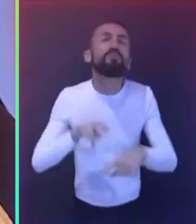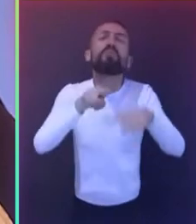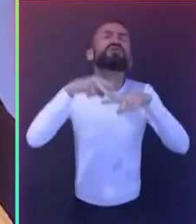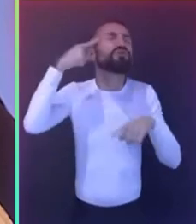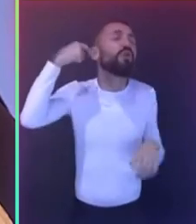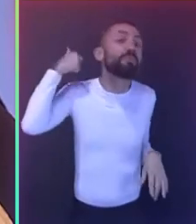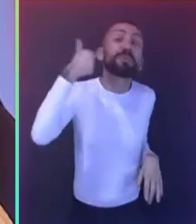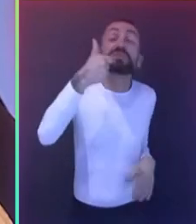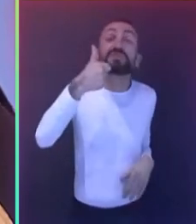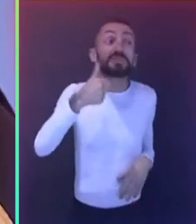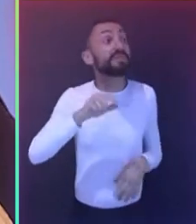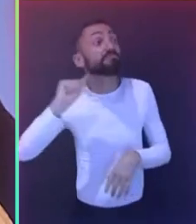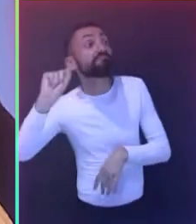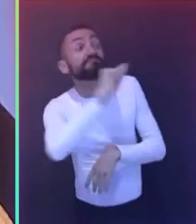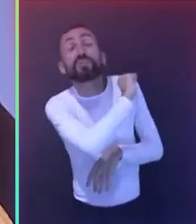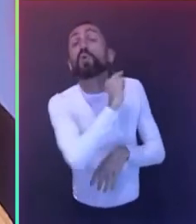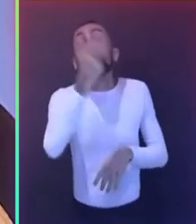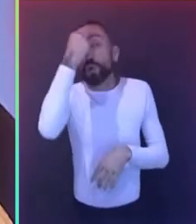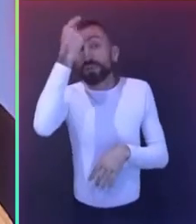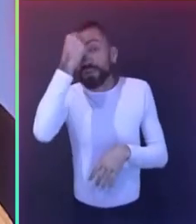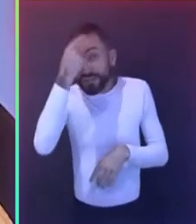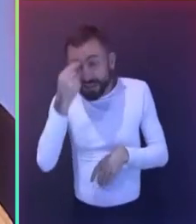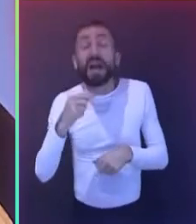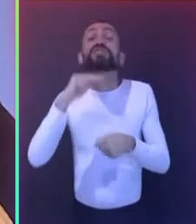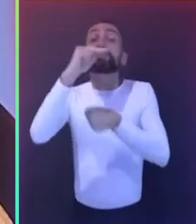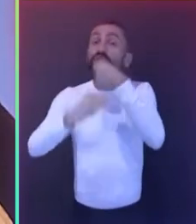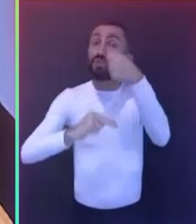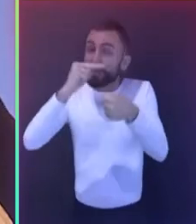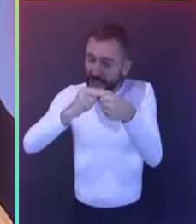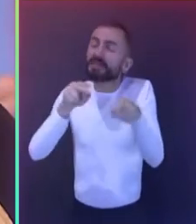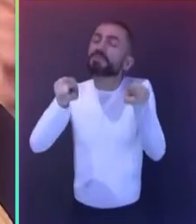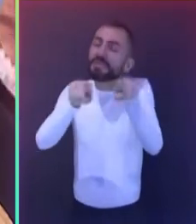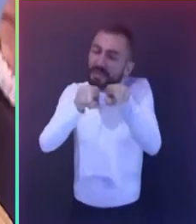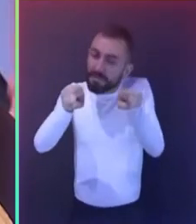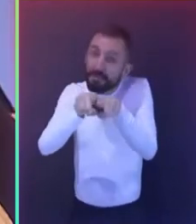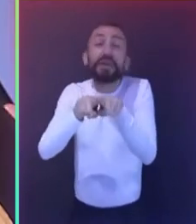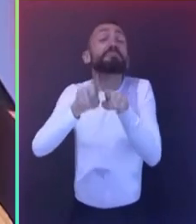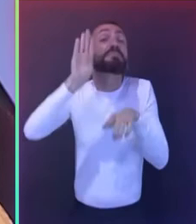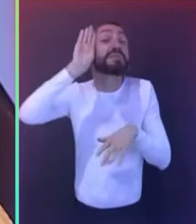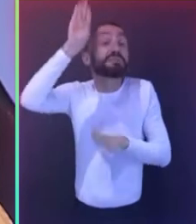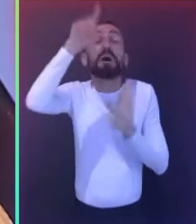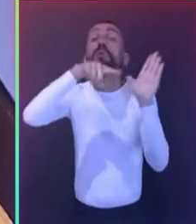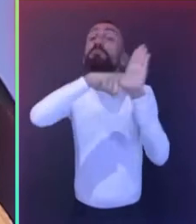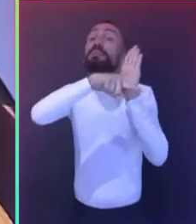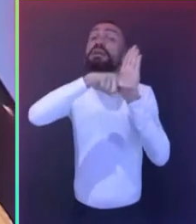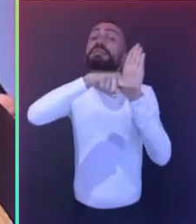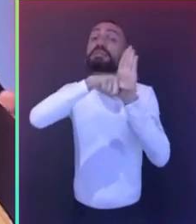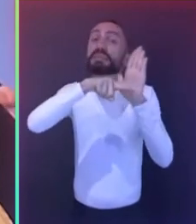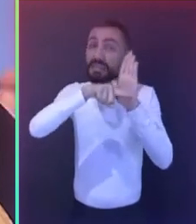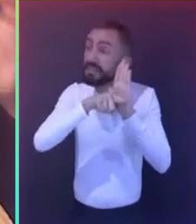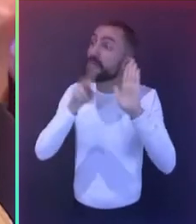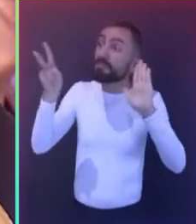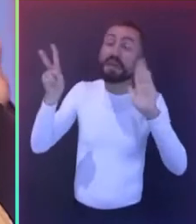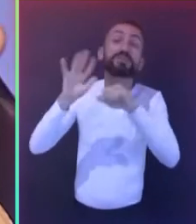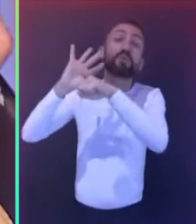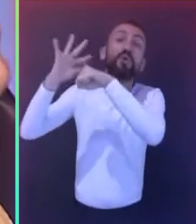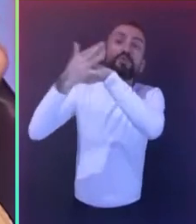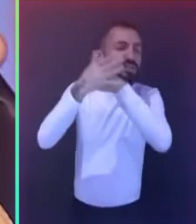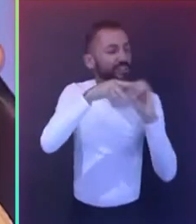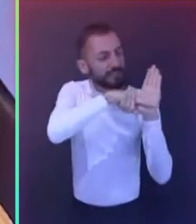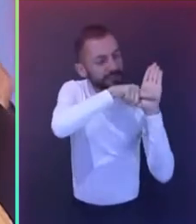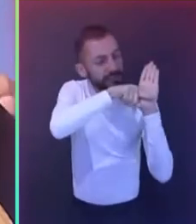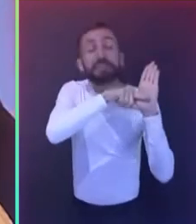resposta das universidades em geral e da Unesp em particular na pesquisa relacionada ao Covid-19 e na